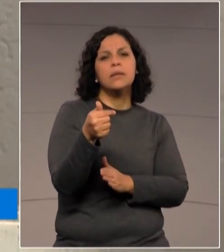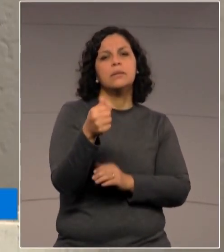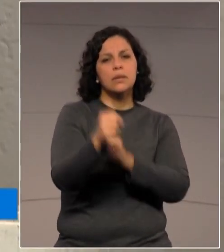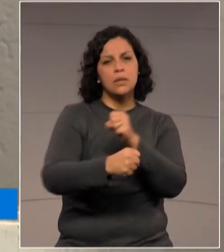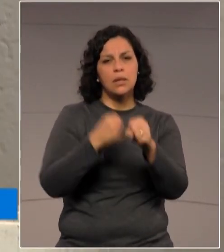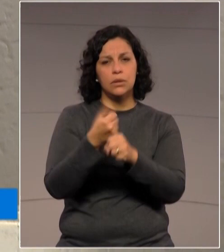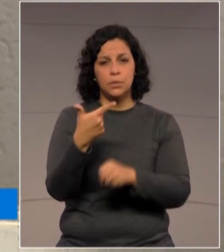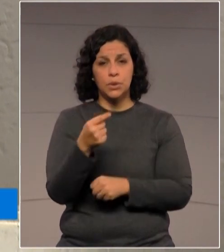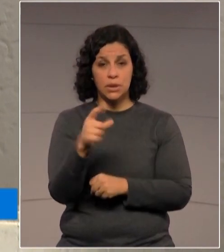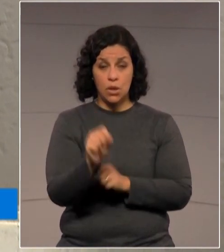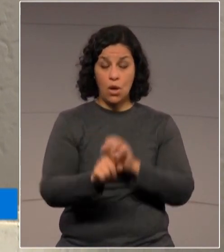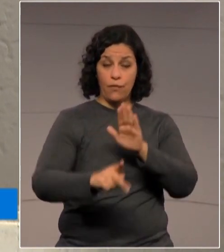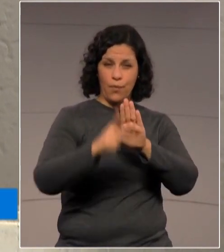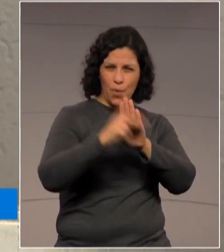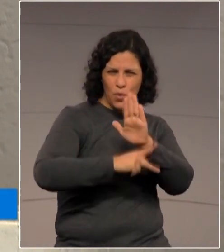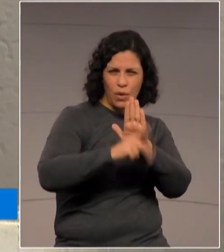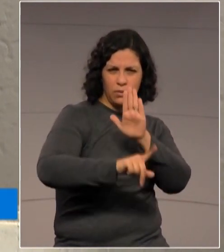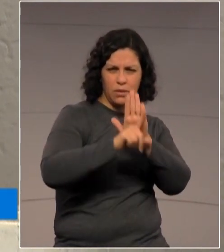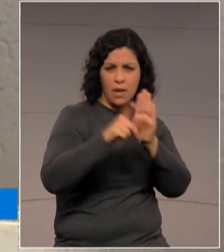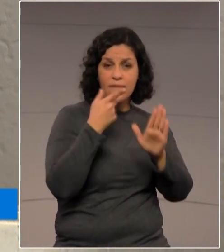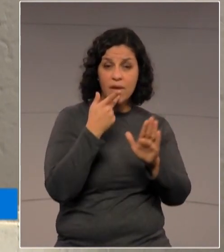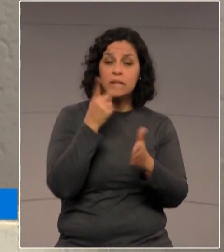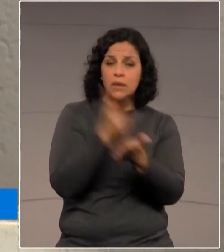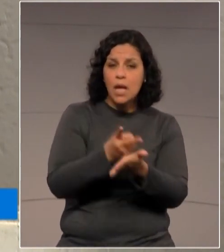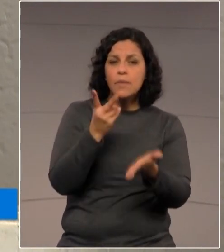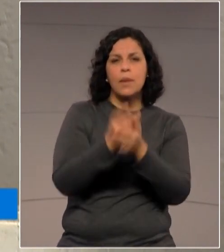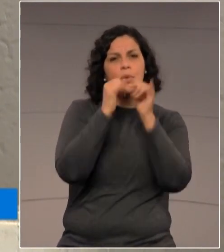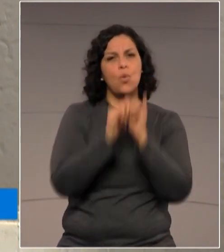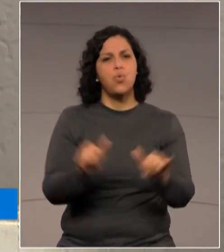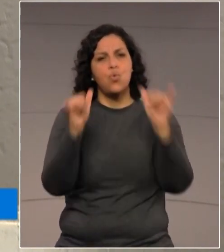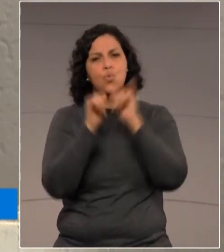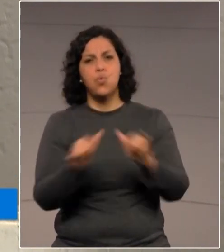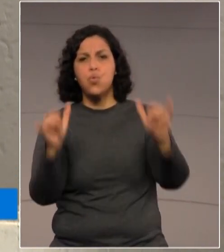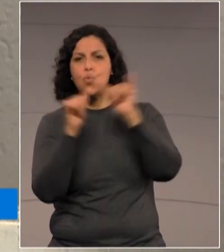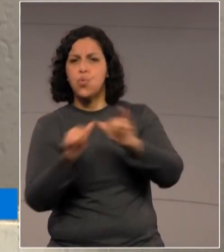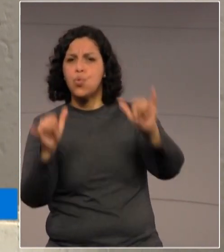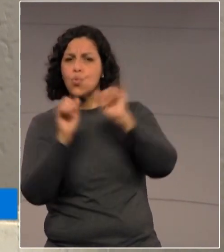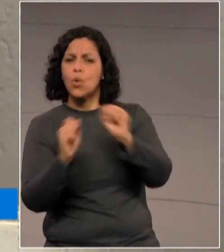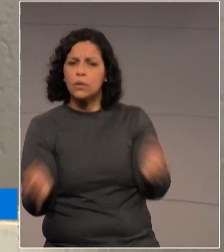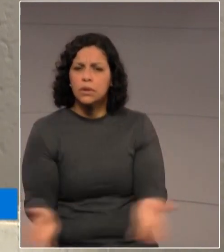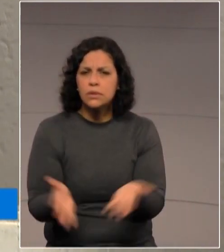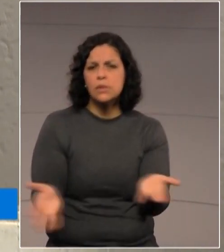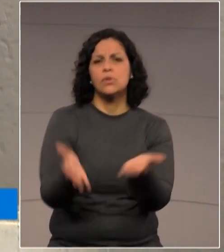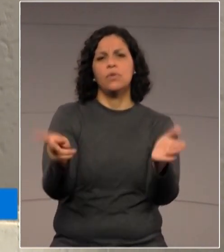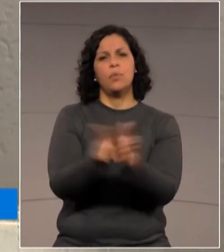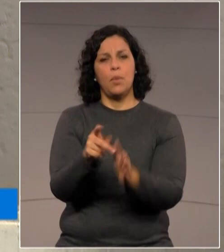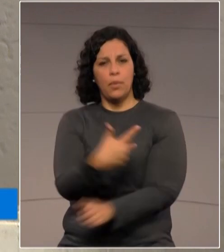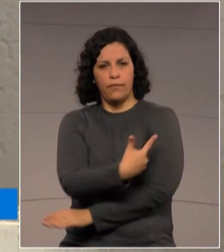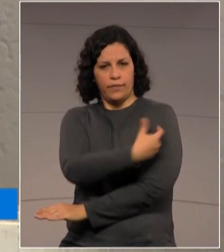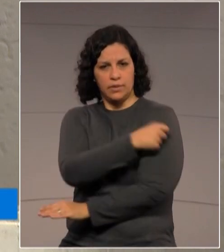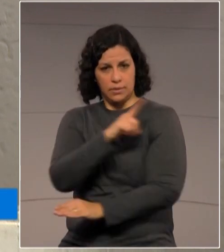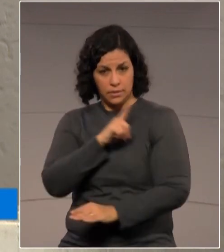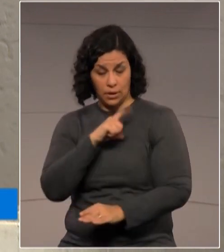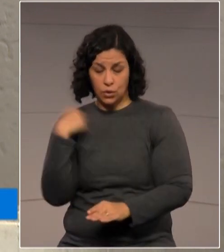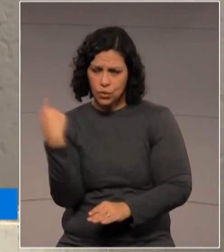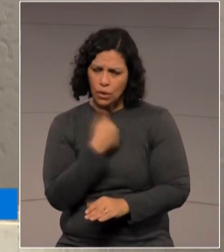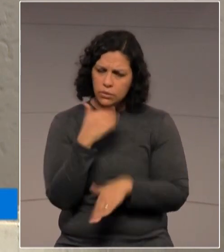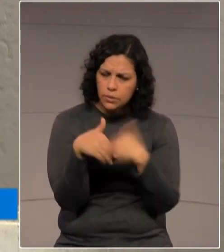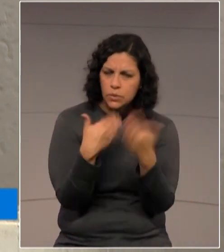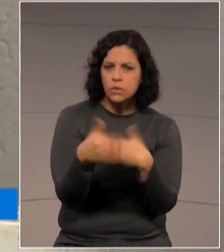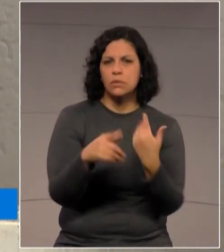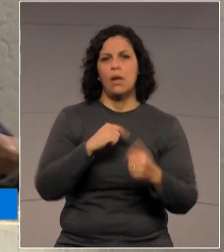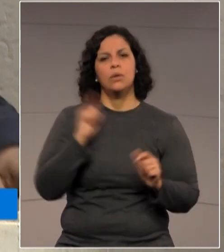que cria a campanha permanente de incentivo à vacinação. Só assim nós vamos avançar nesse processo